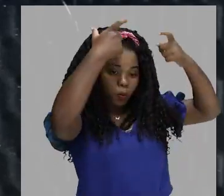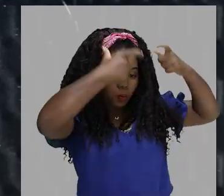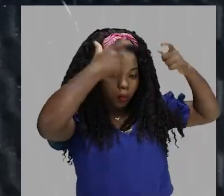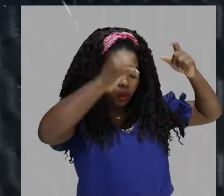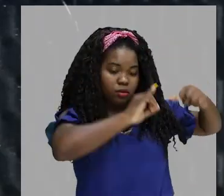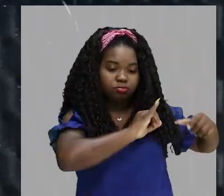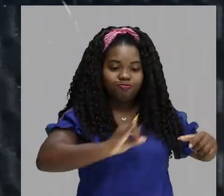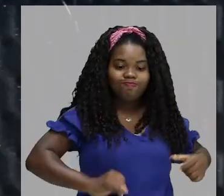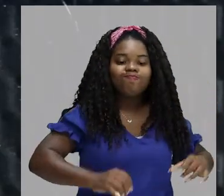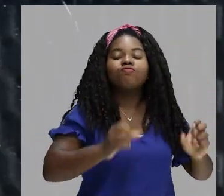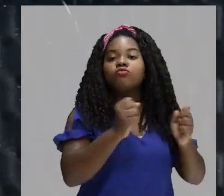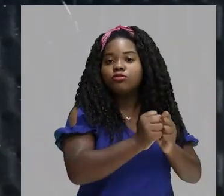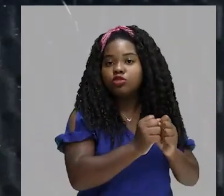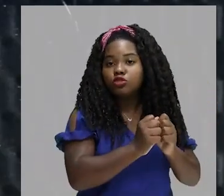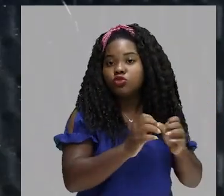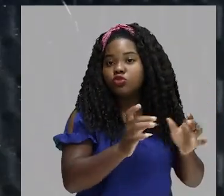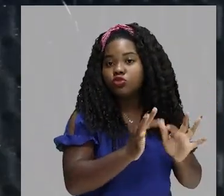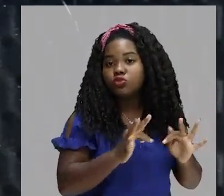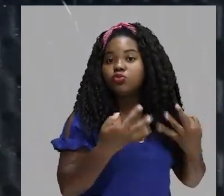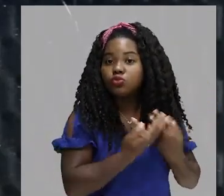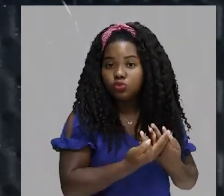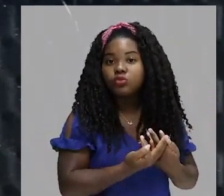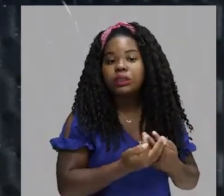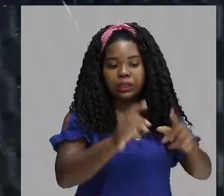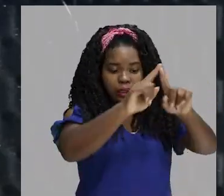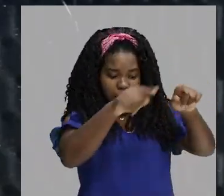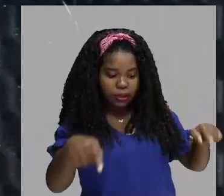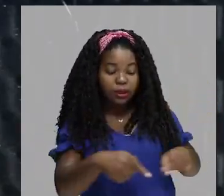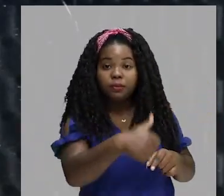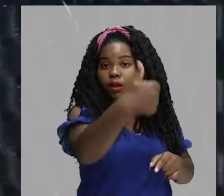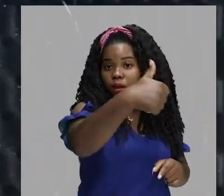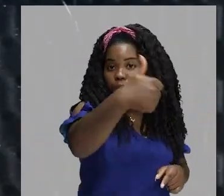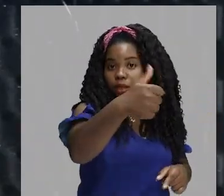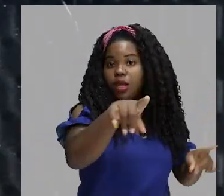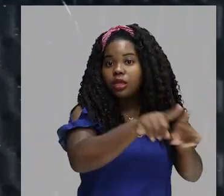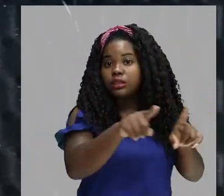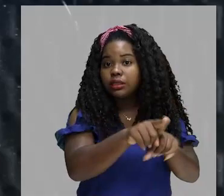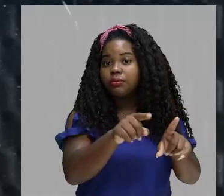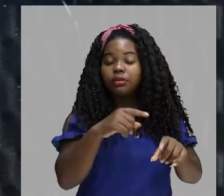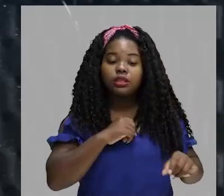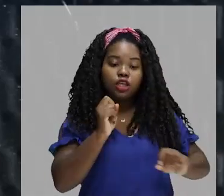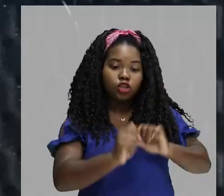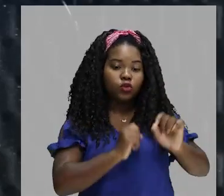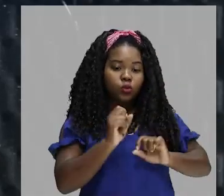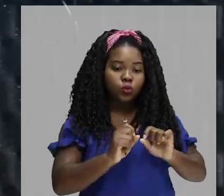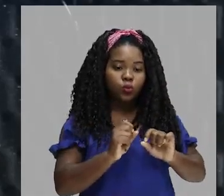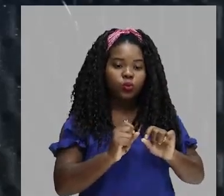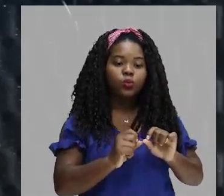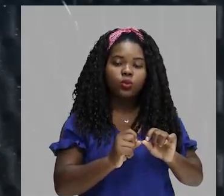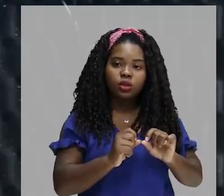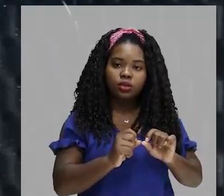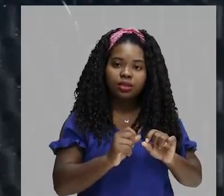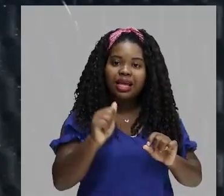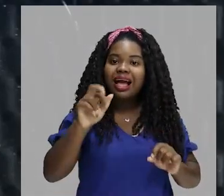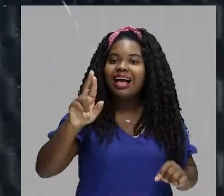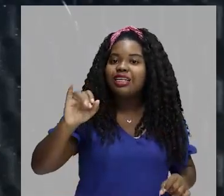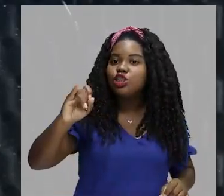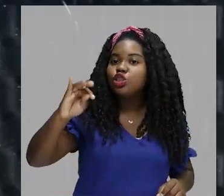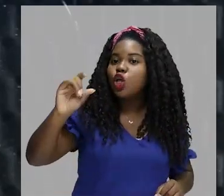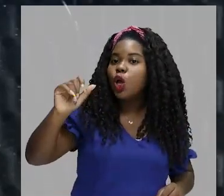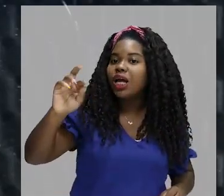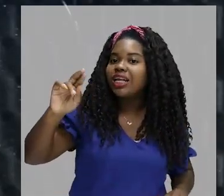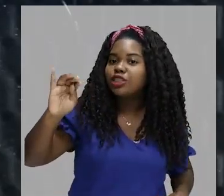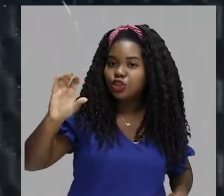juntamente com seus familiares, no topo da pirâmide, eu tenho a presença também de setores aristocráticos. Ou seja, setores